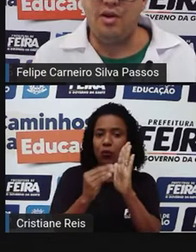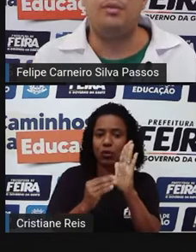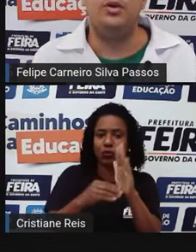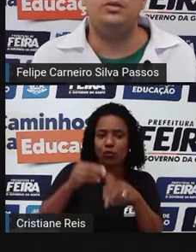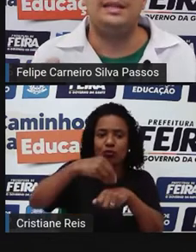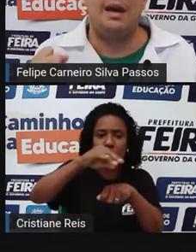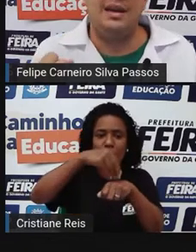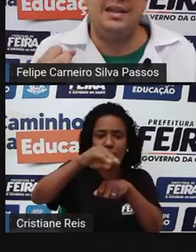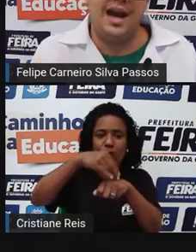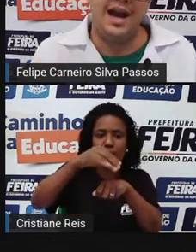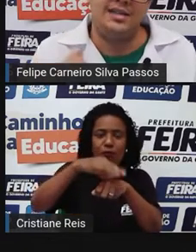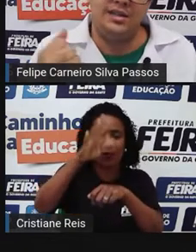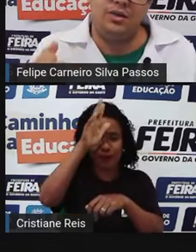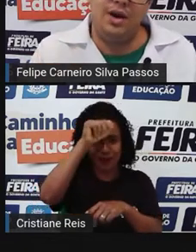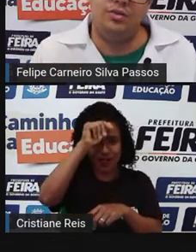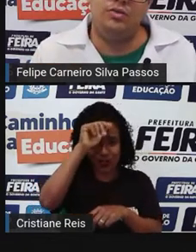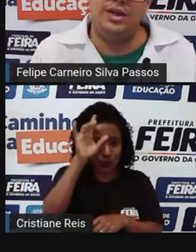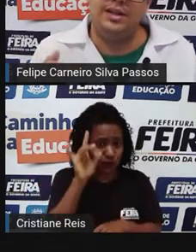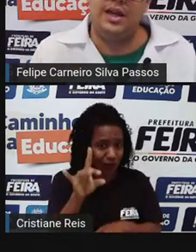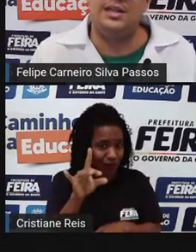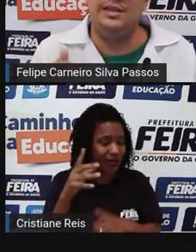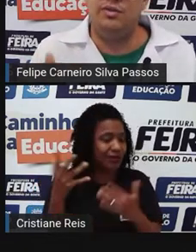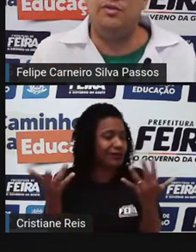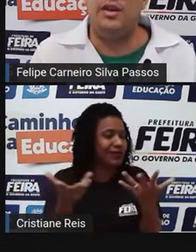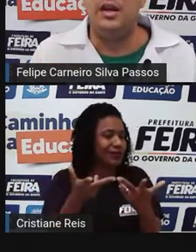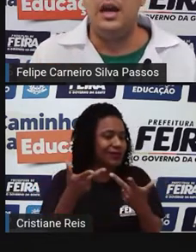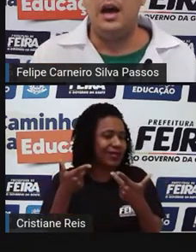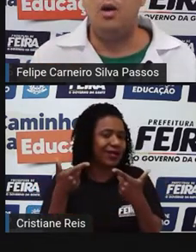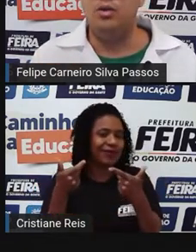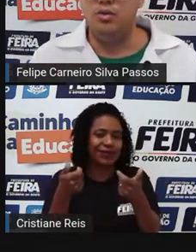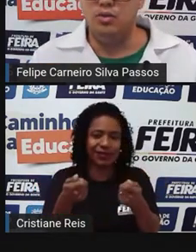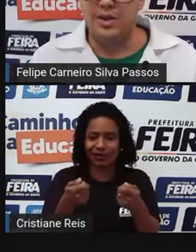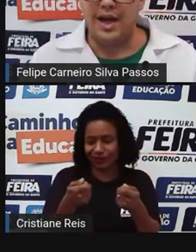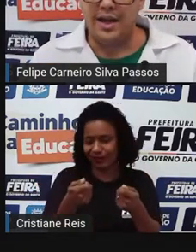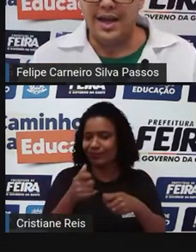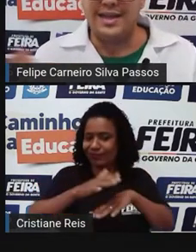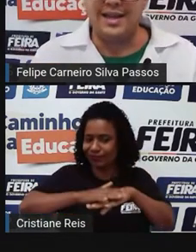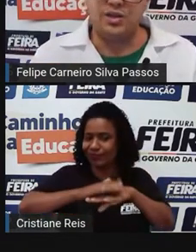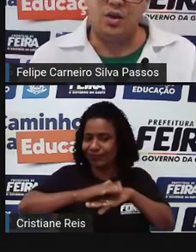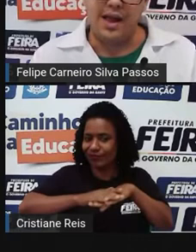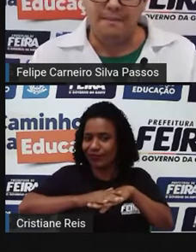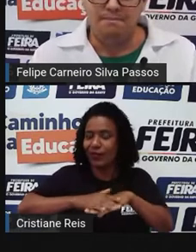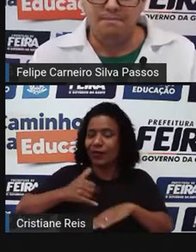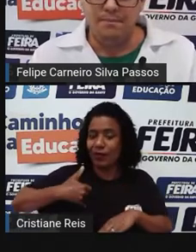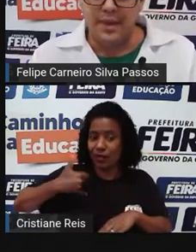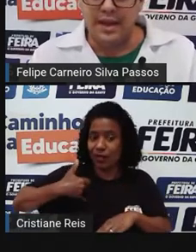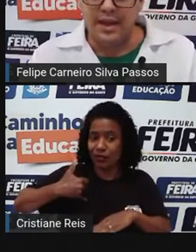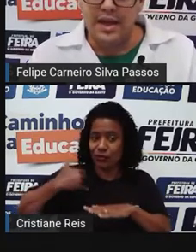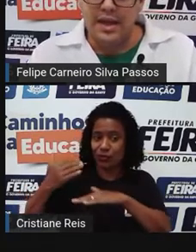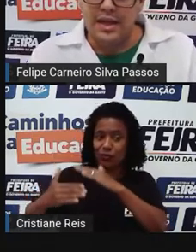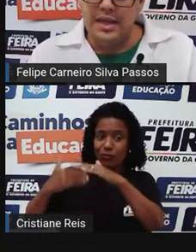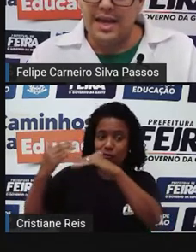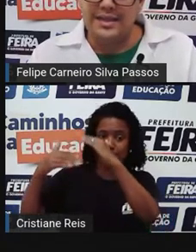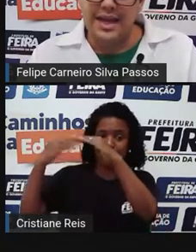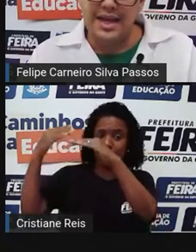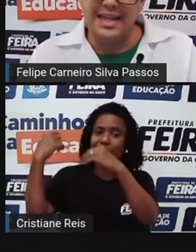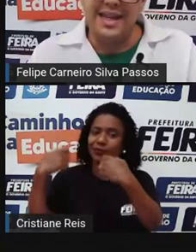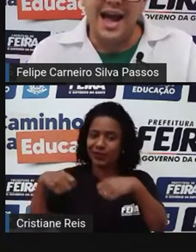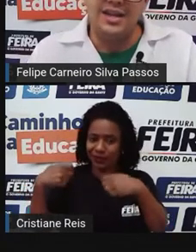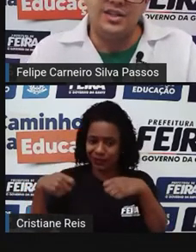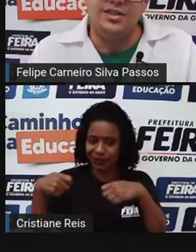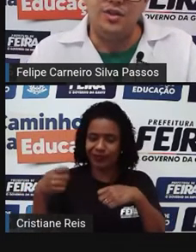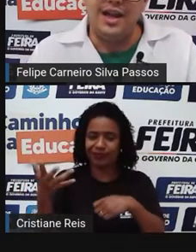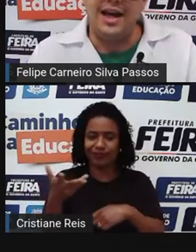ela foca muito nas habilidades que o aluno tem que desenvolver ao longo da idade escolar, né? E essa